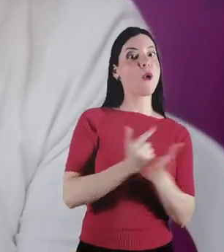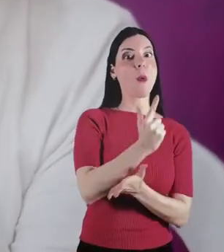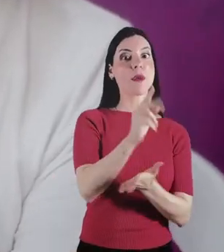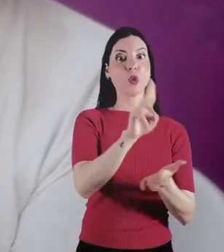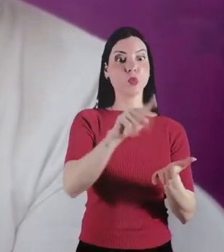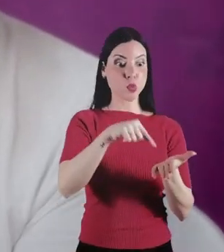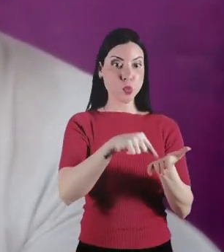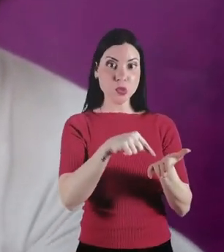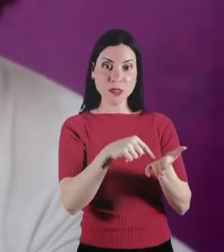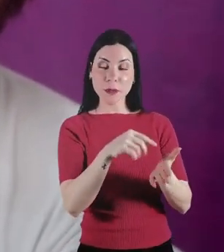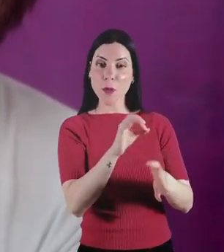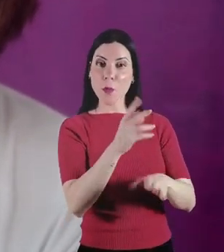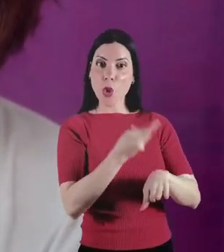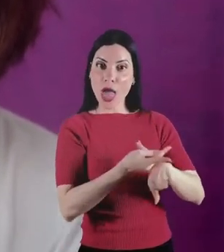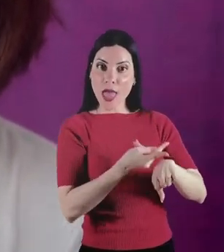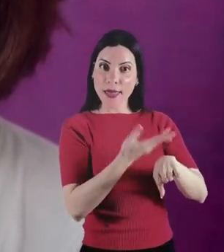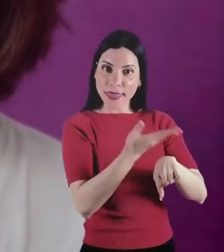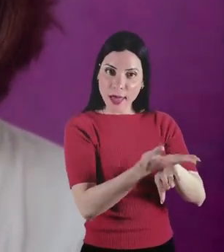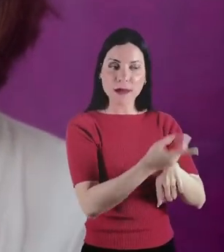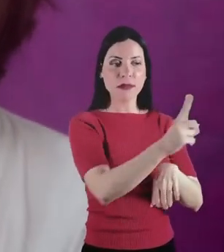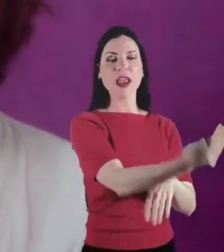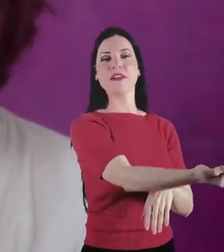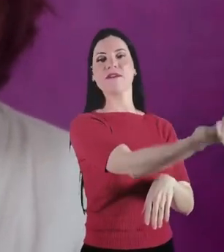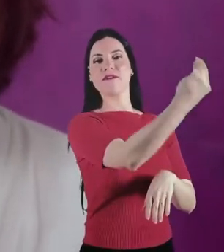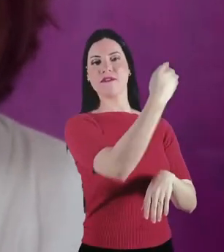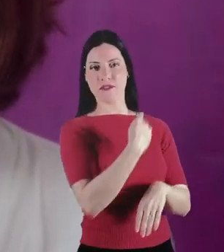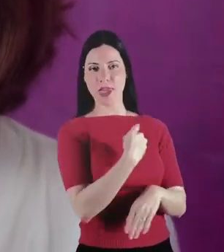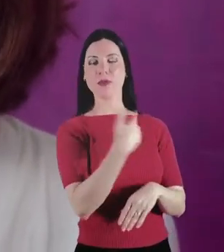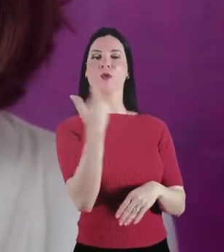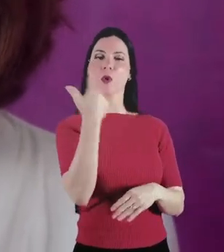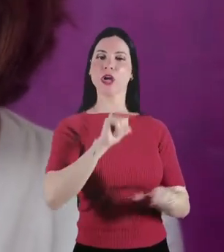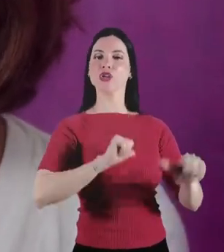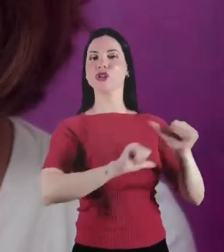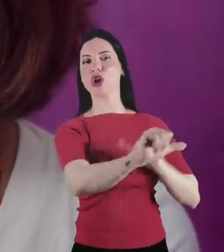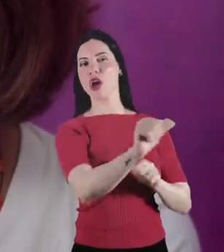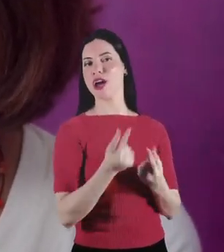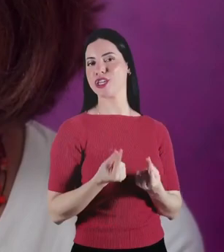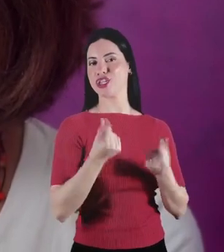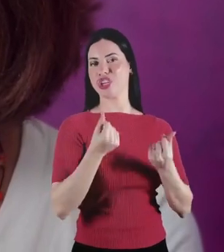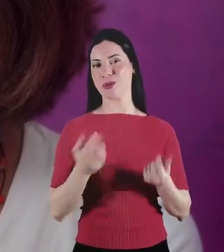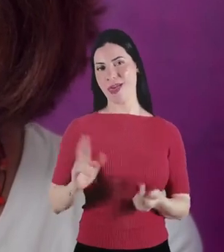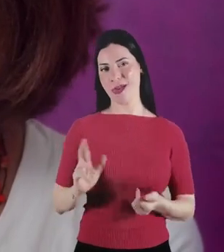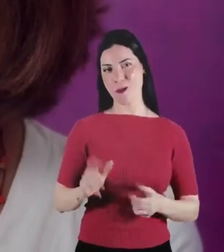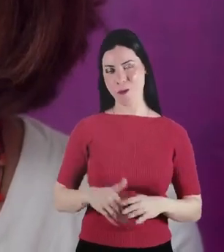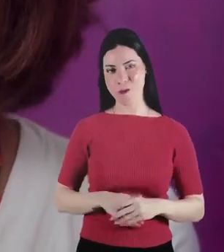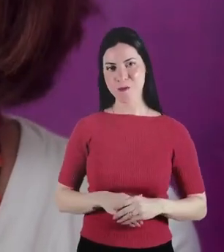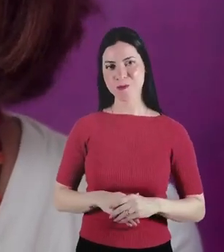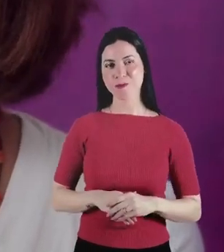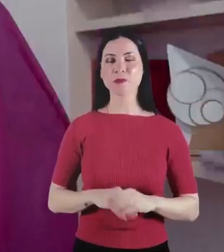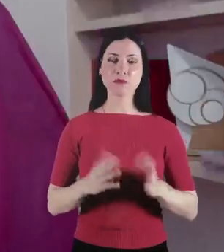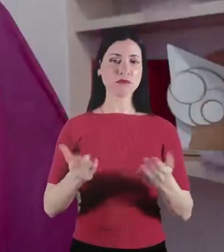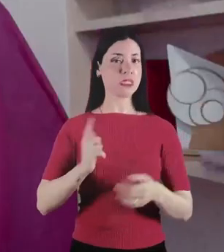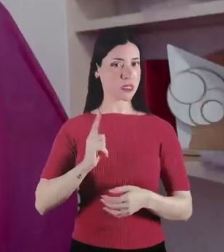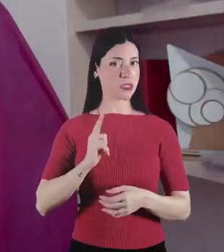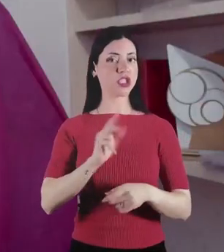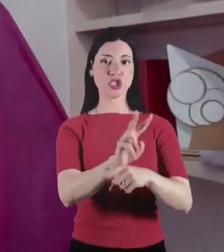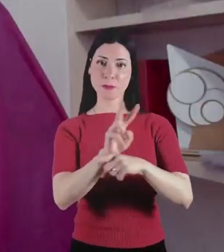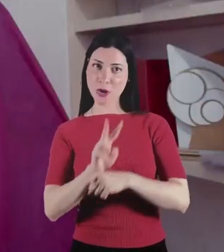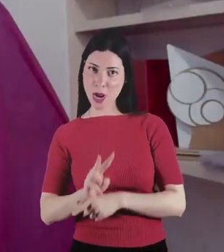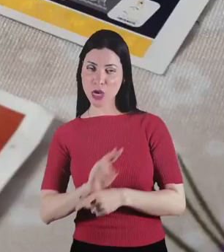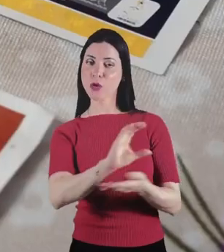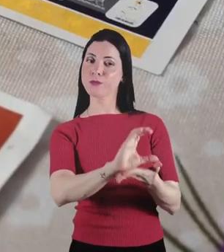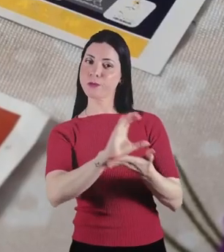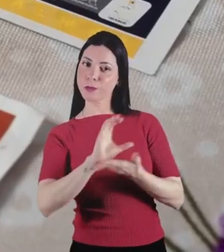e a compra que foi feita em Sampaio, ele vem aqui e retira o real. Existe